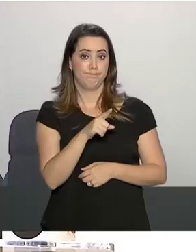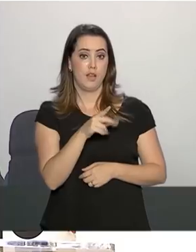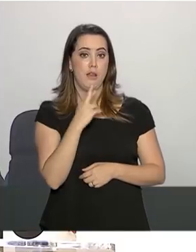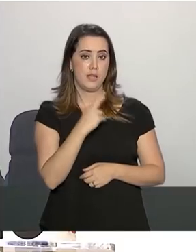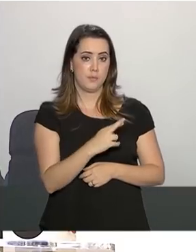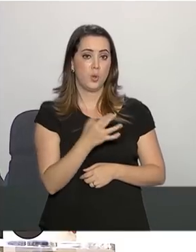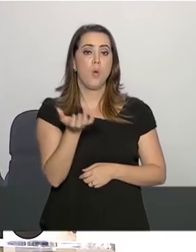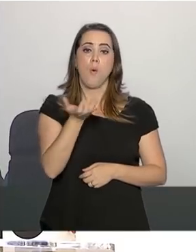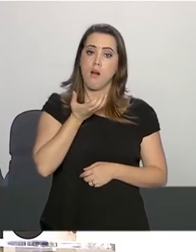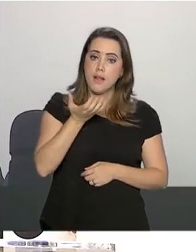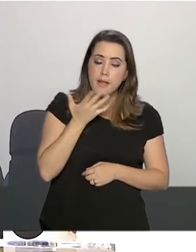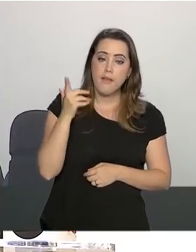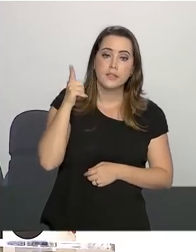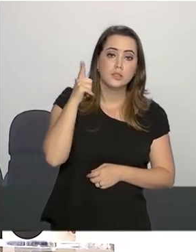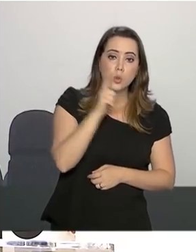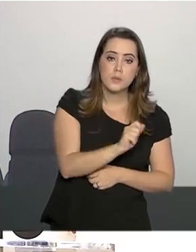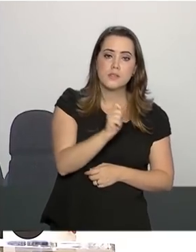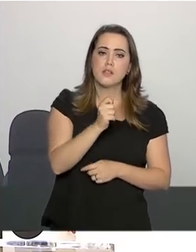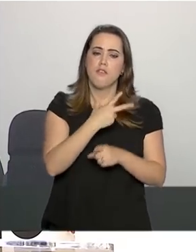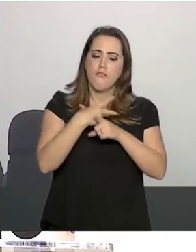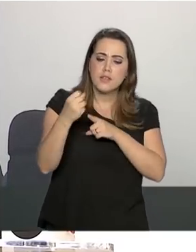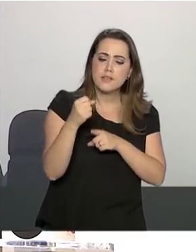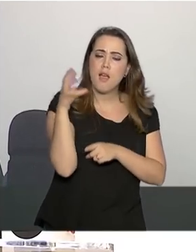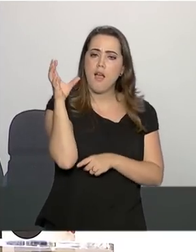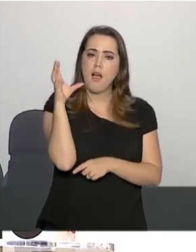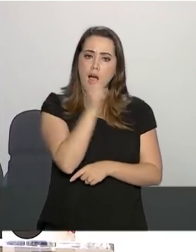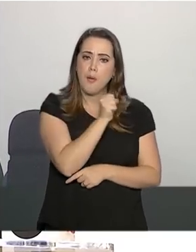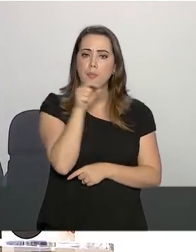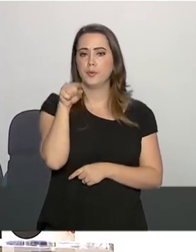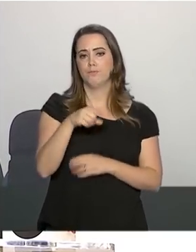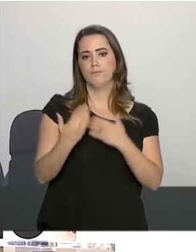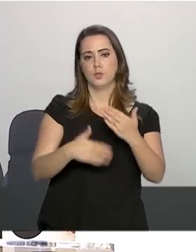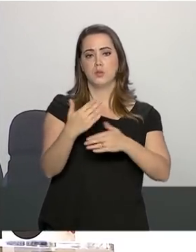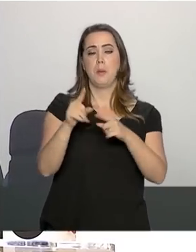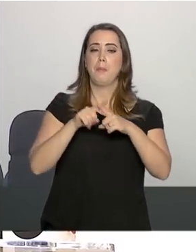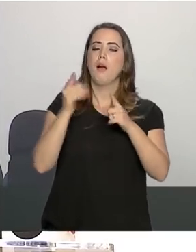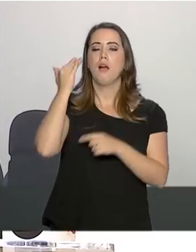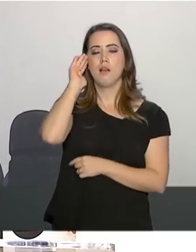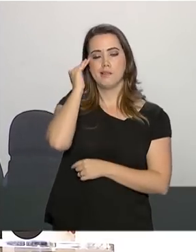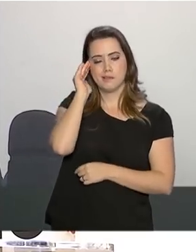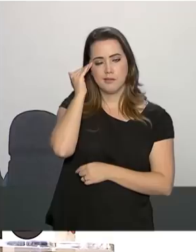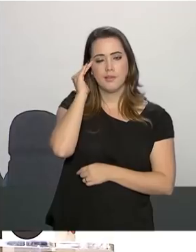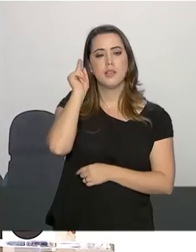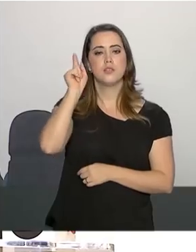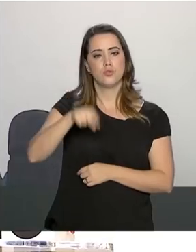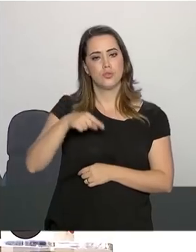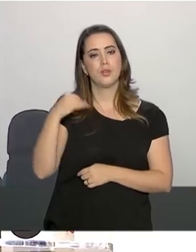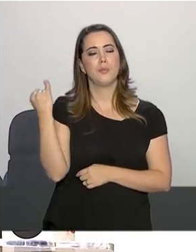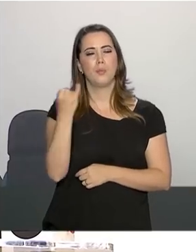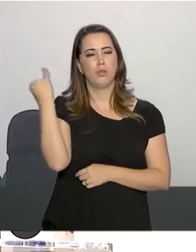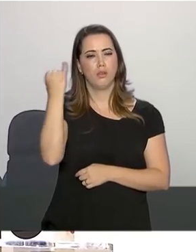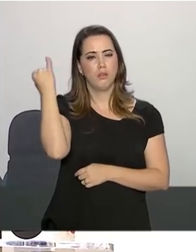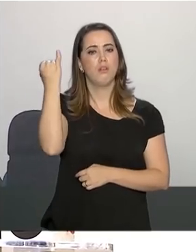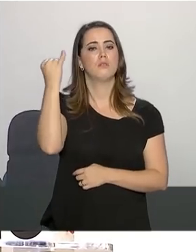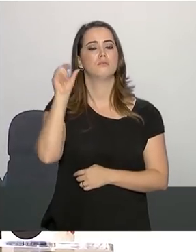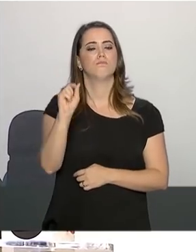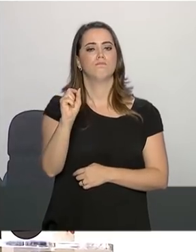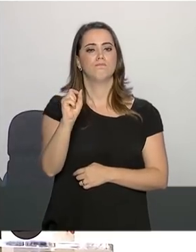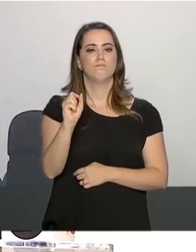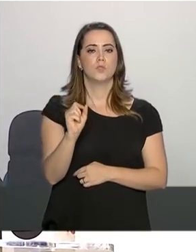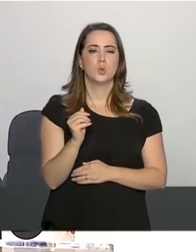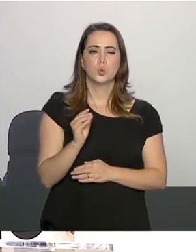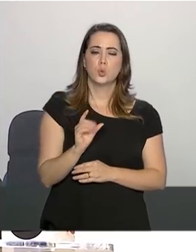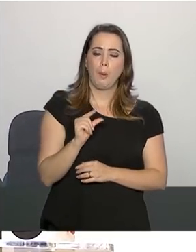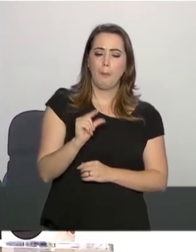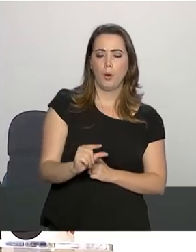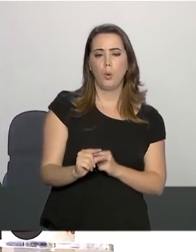Mas está compreendendo bem a importância de que os passos sejam dados